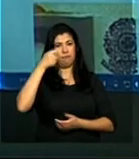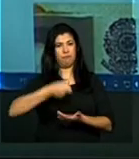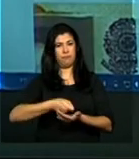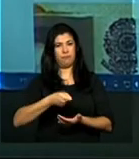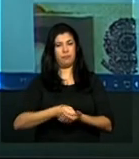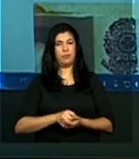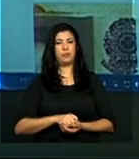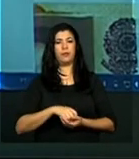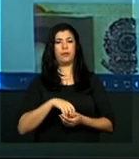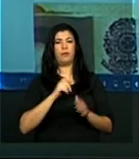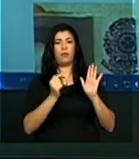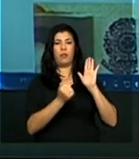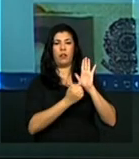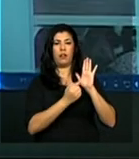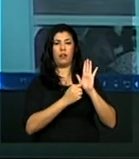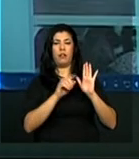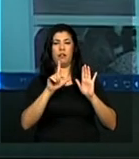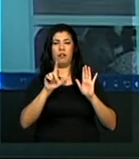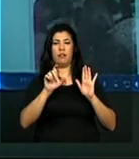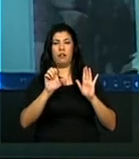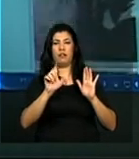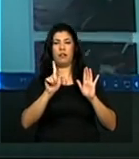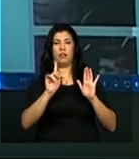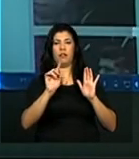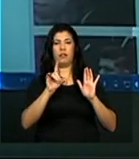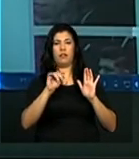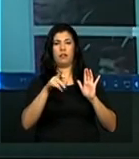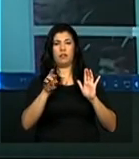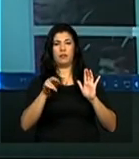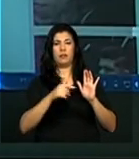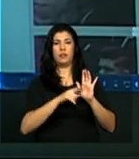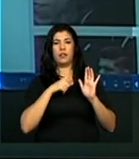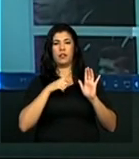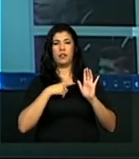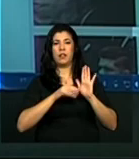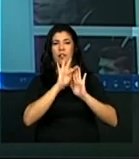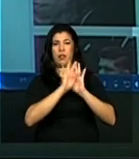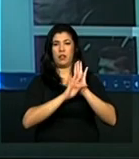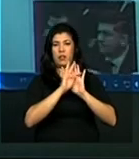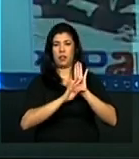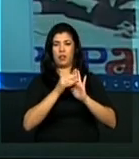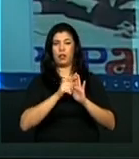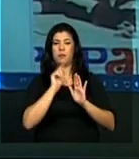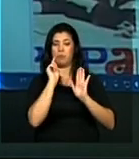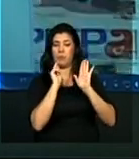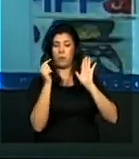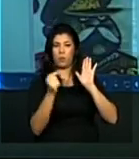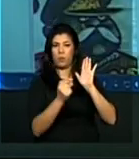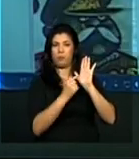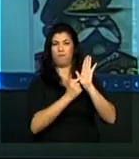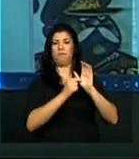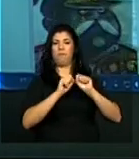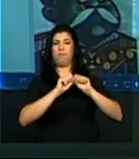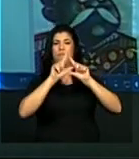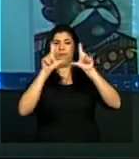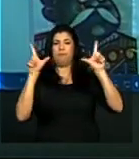Clico legalizando. Então, vocês vão ver que são todos hipertextos. Então, onde tem esse gráfico,